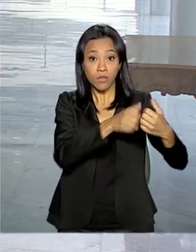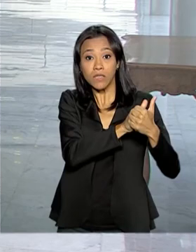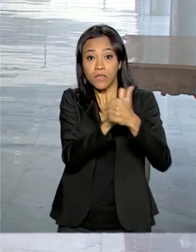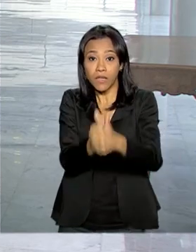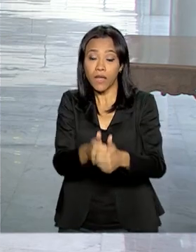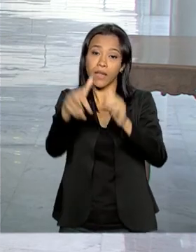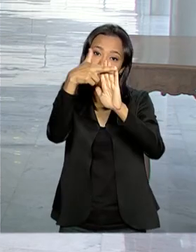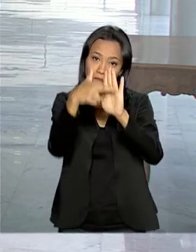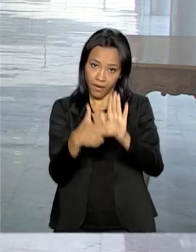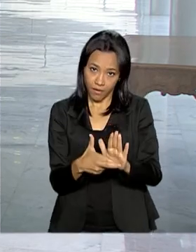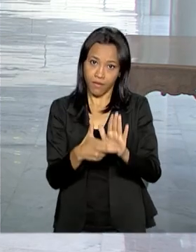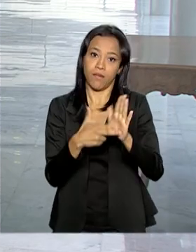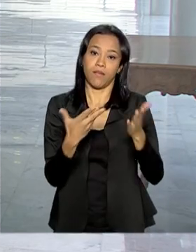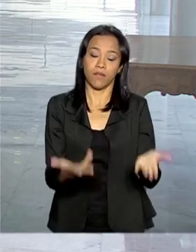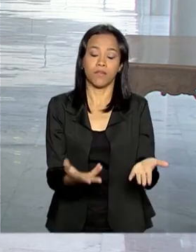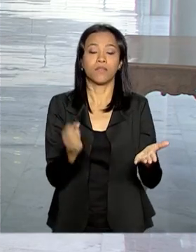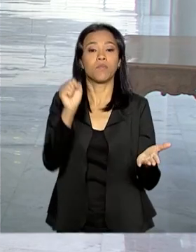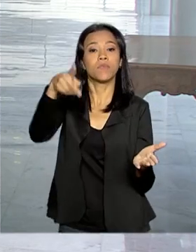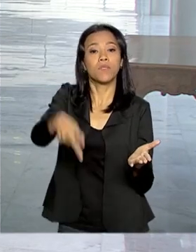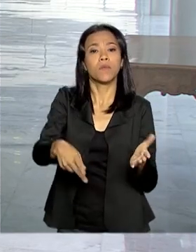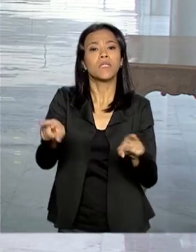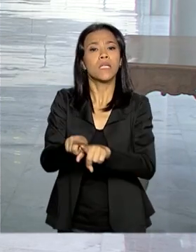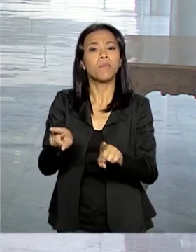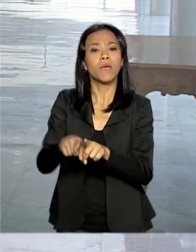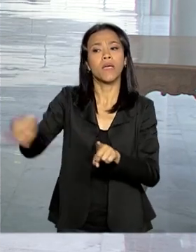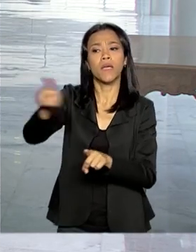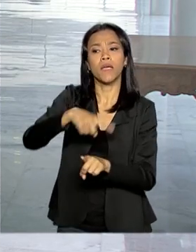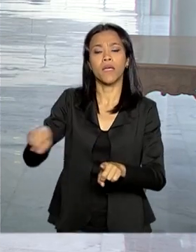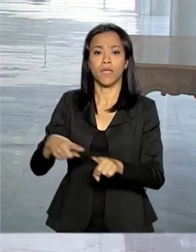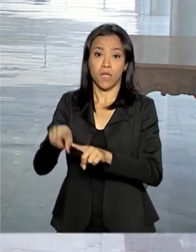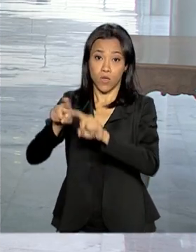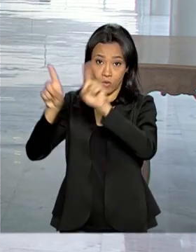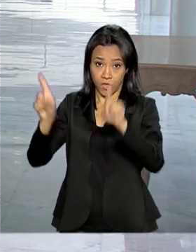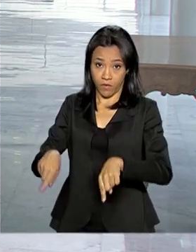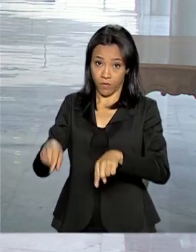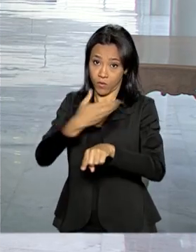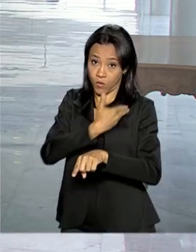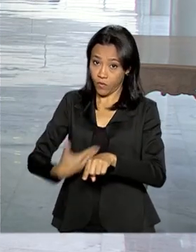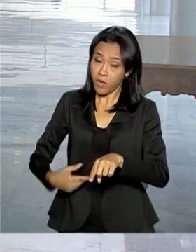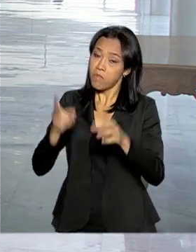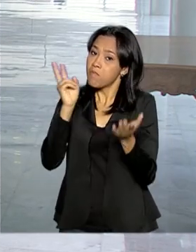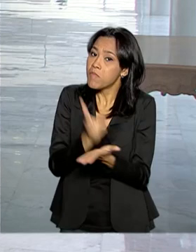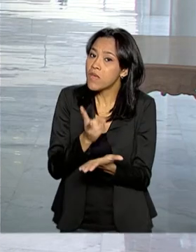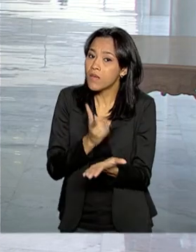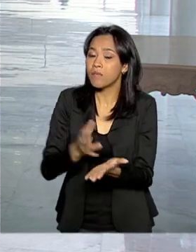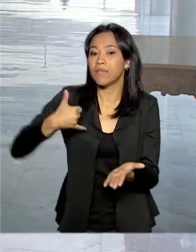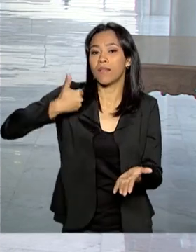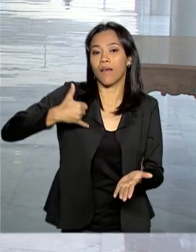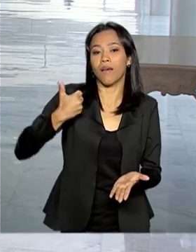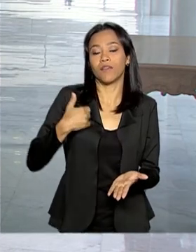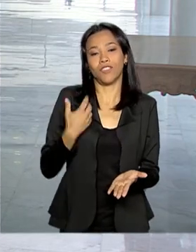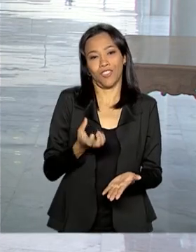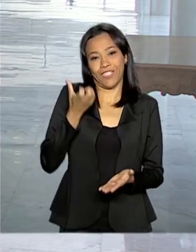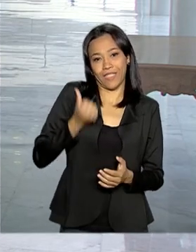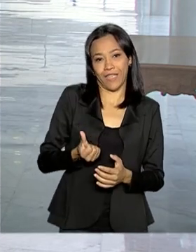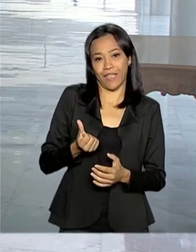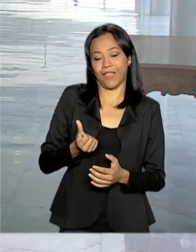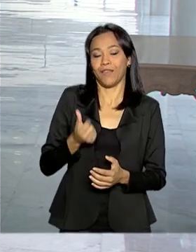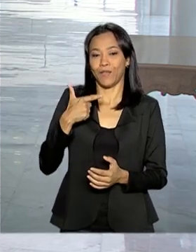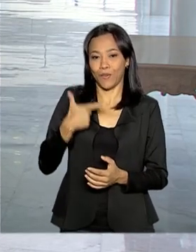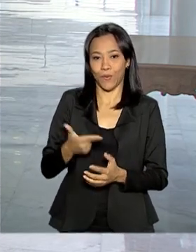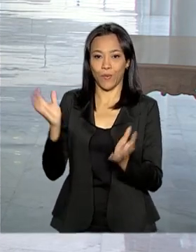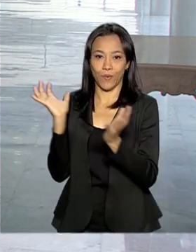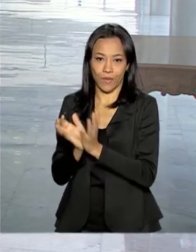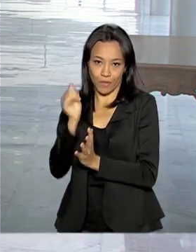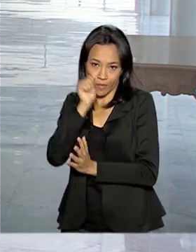Social. Os servidores públicos também vão ter de se enquadrar na mesma idade de aposentadoria, de 62 anos para mulheres